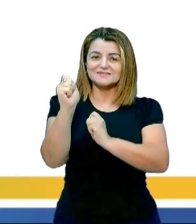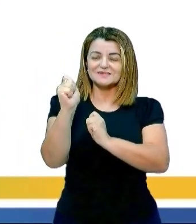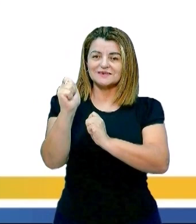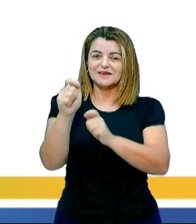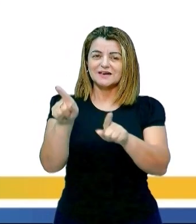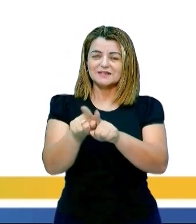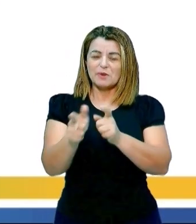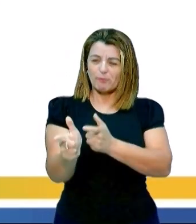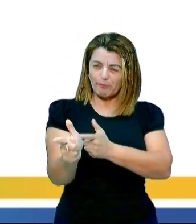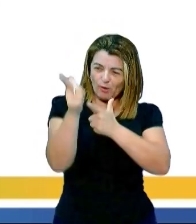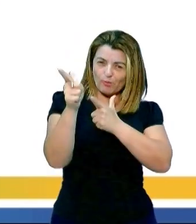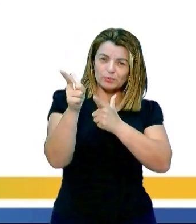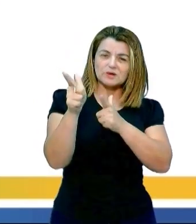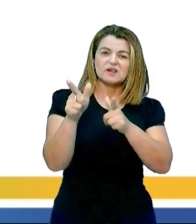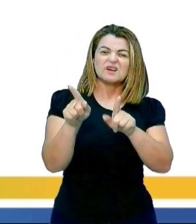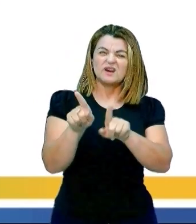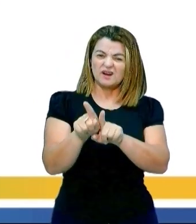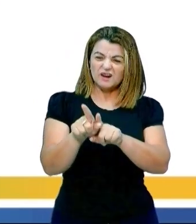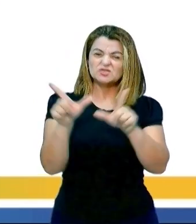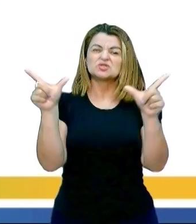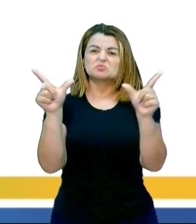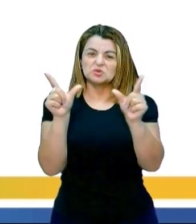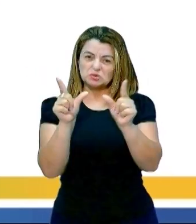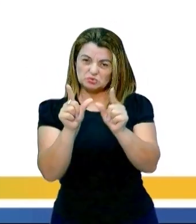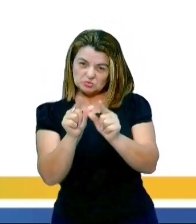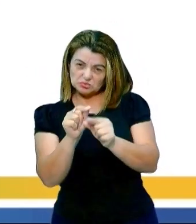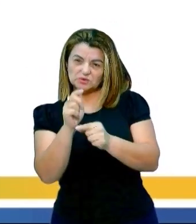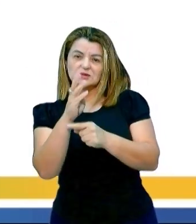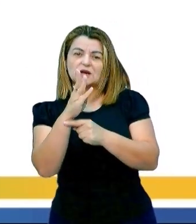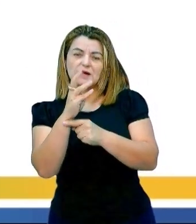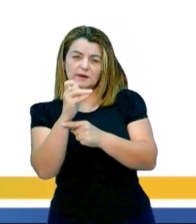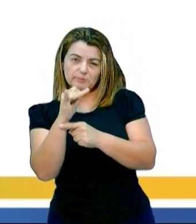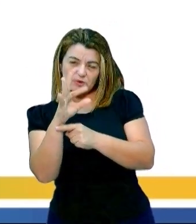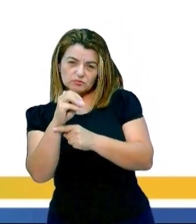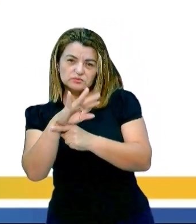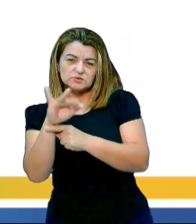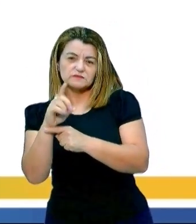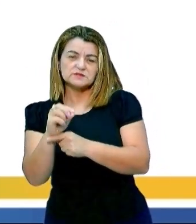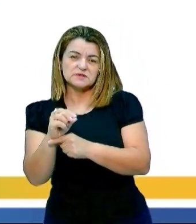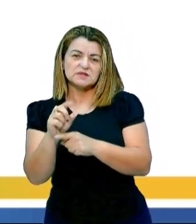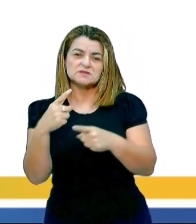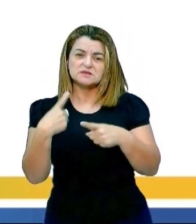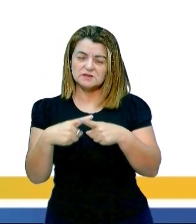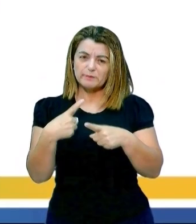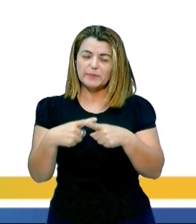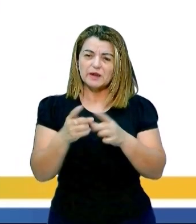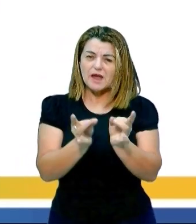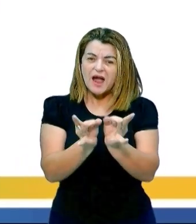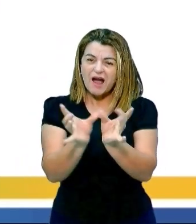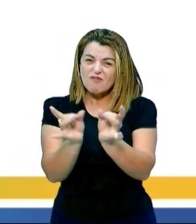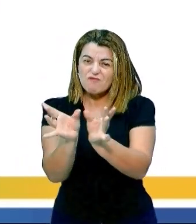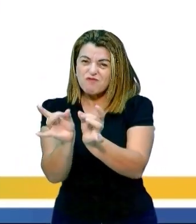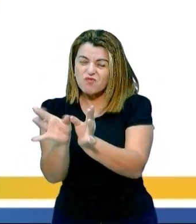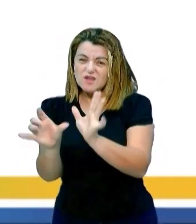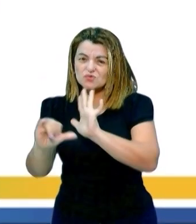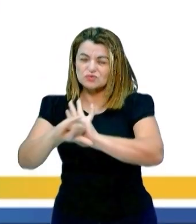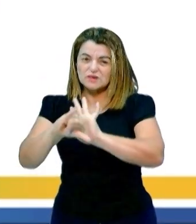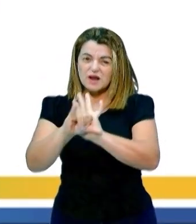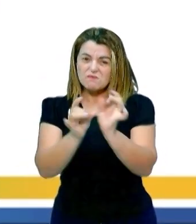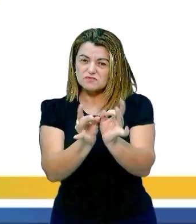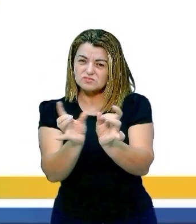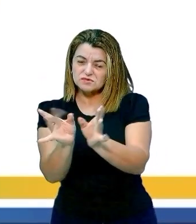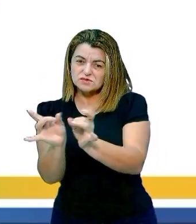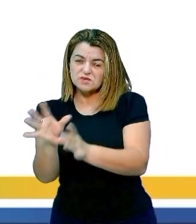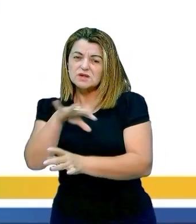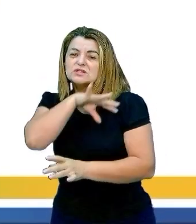vai diminuir a biodiversidade. O tráfico de animais diminui a